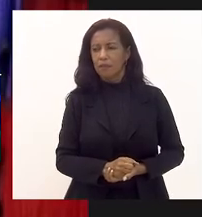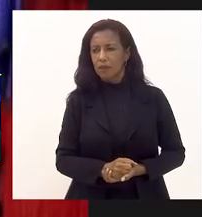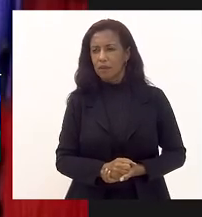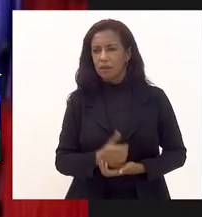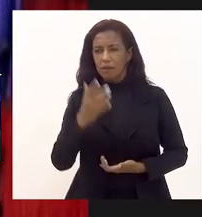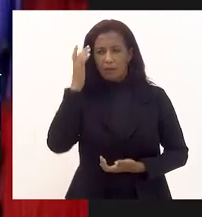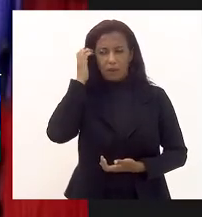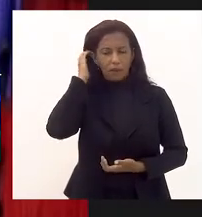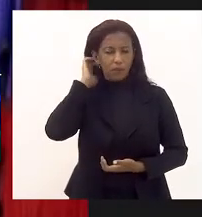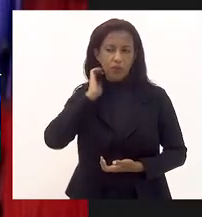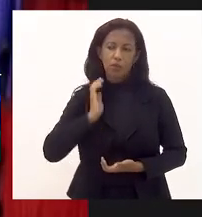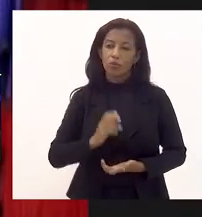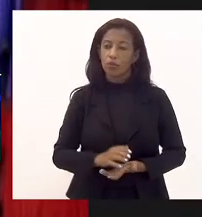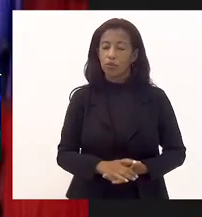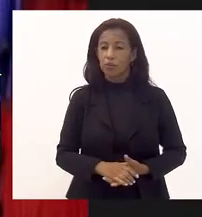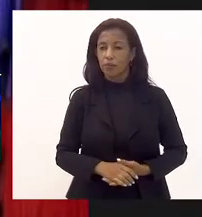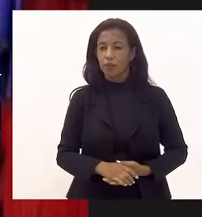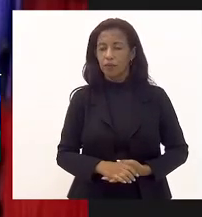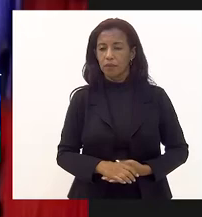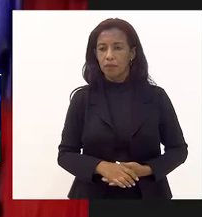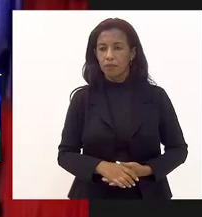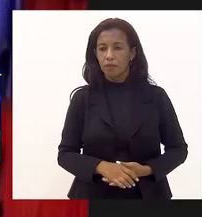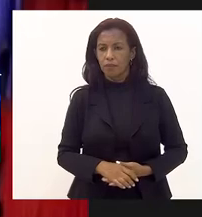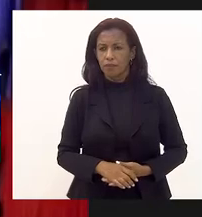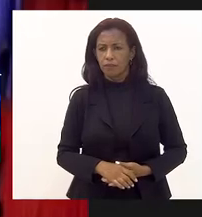não foi isso aqui, me dá aqui, por favor.